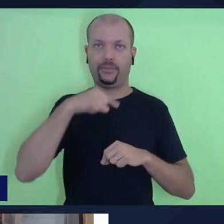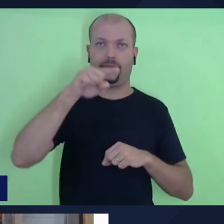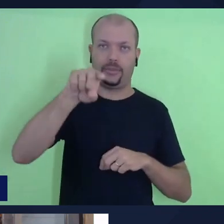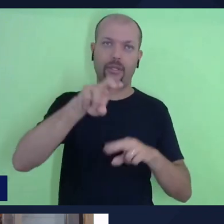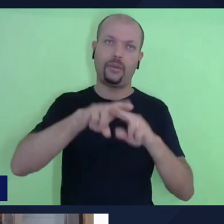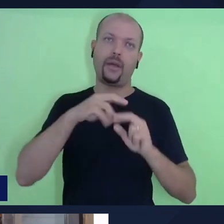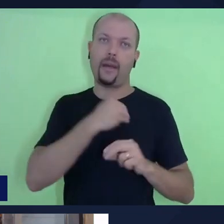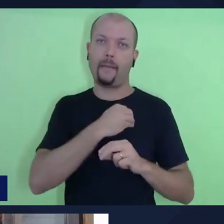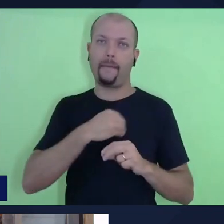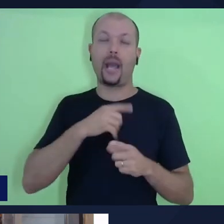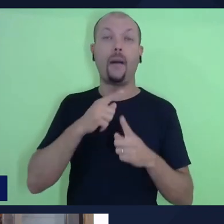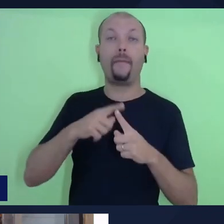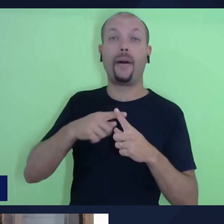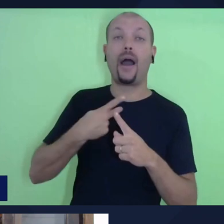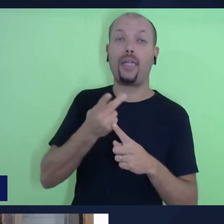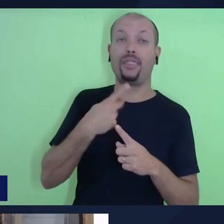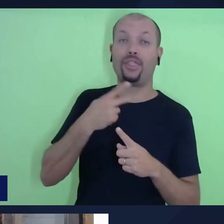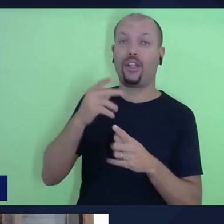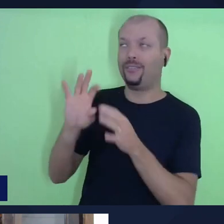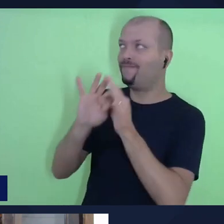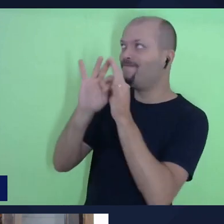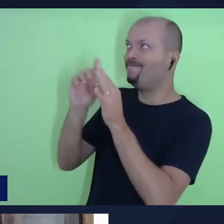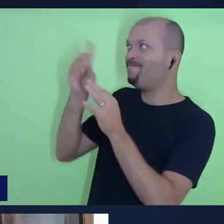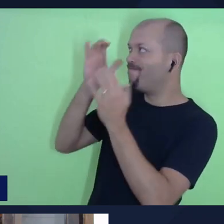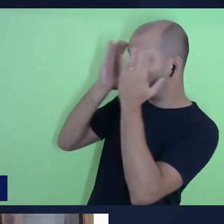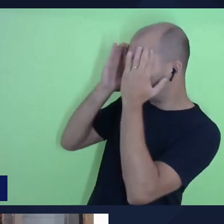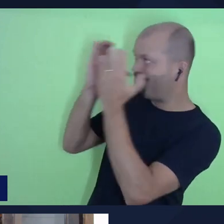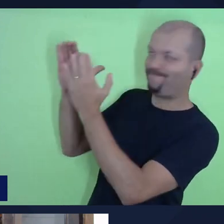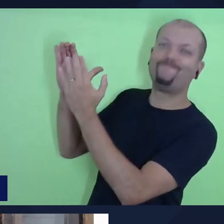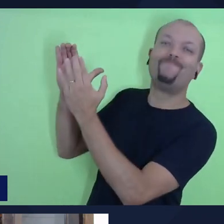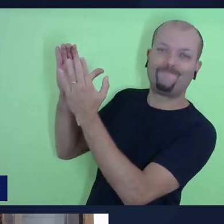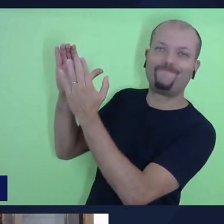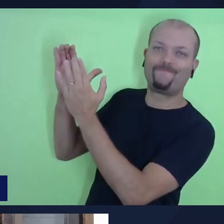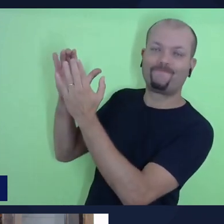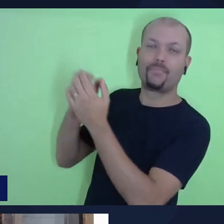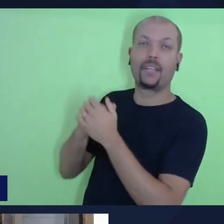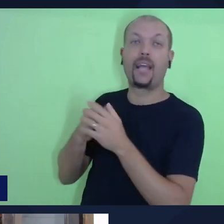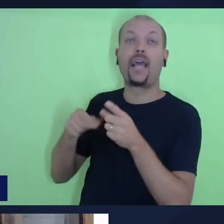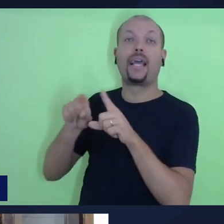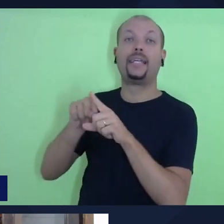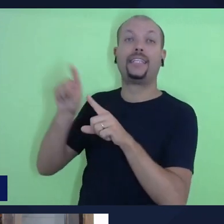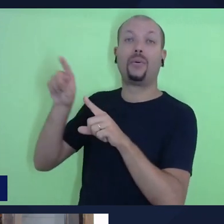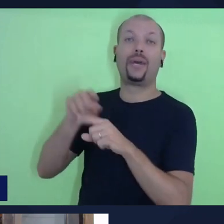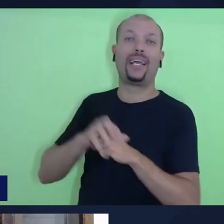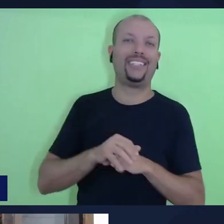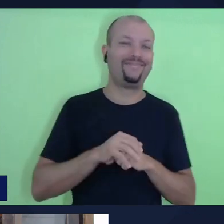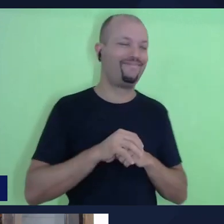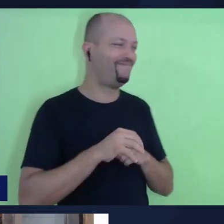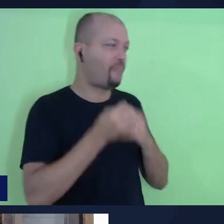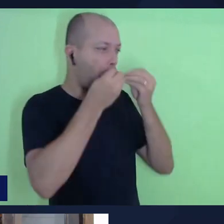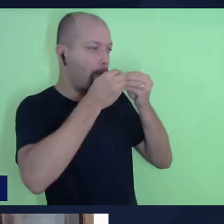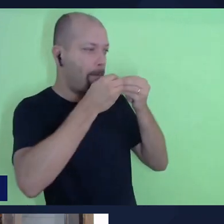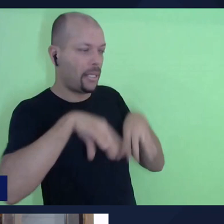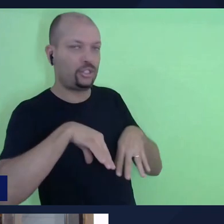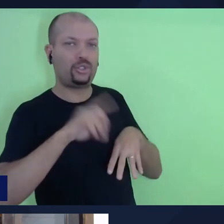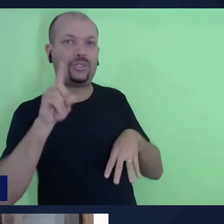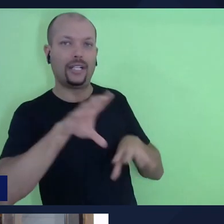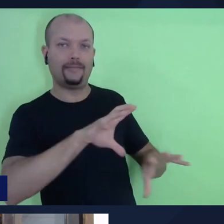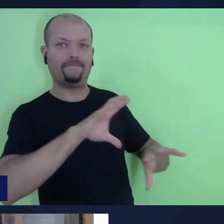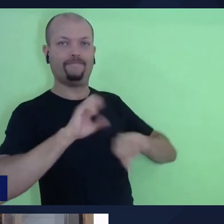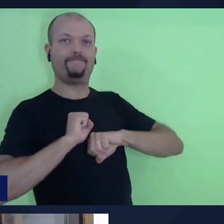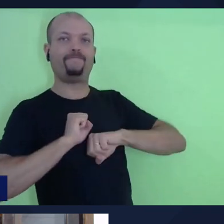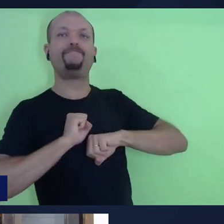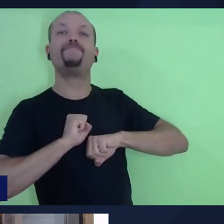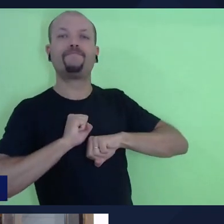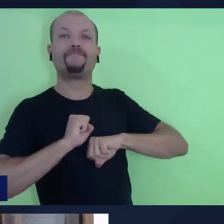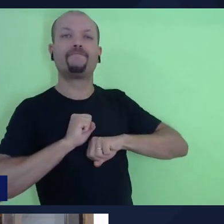as alianças estipuladas anteriormente, ele assume o prejuízo, dano sobre si e agora ele